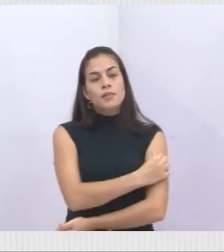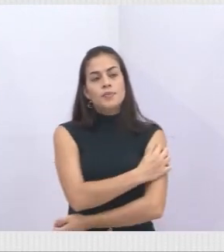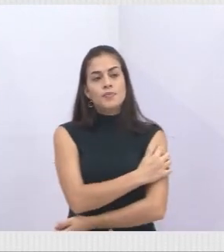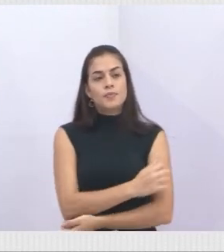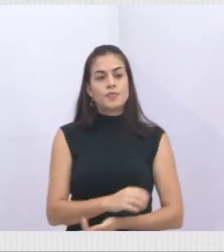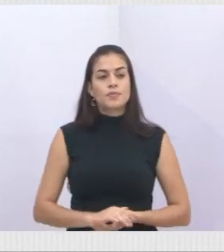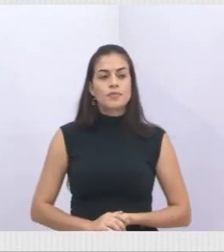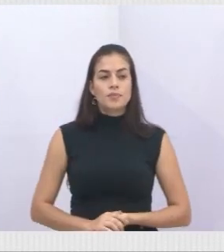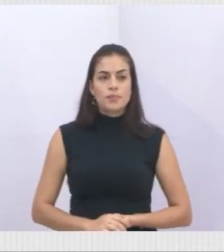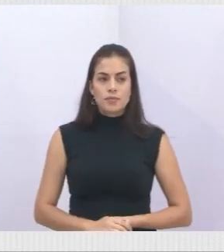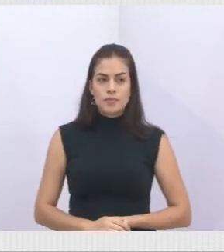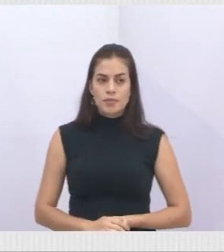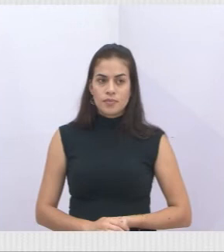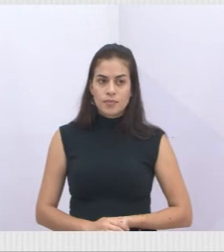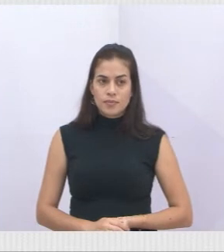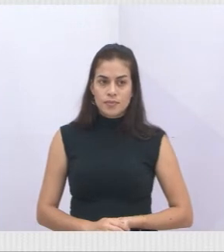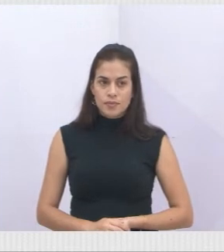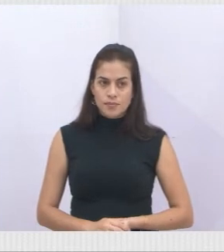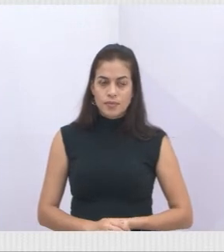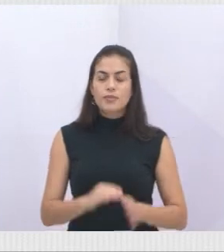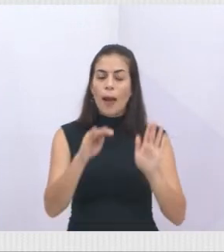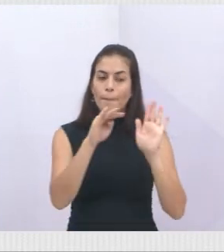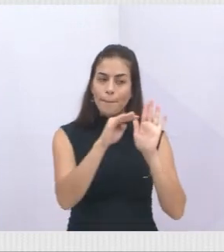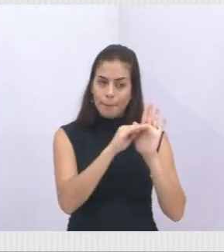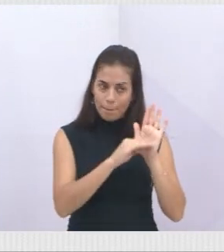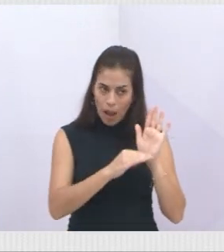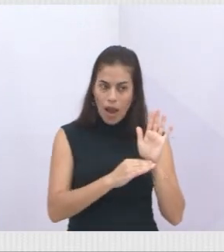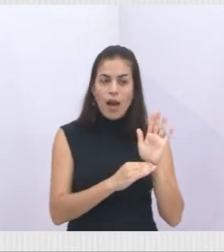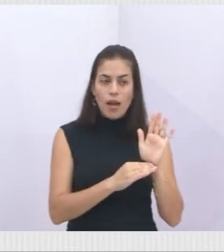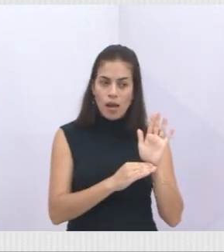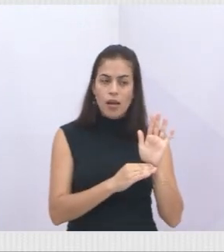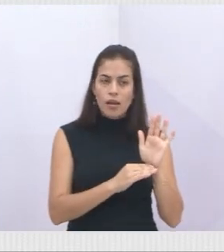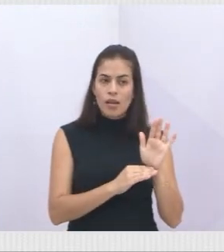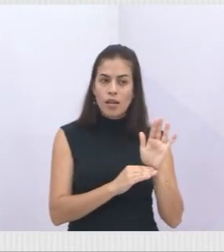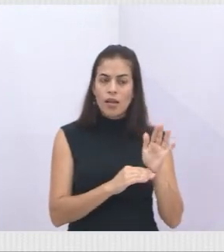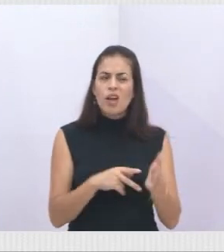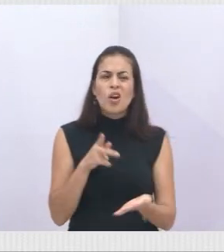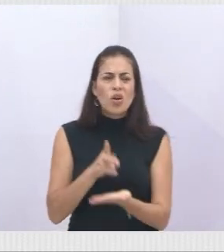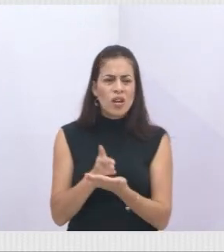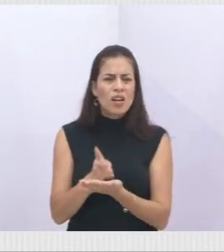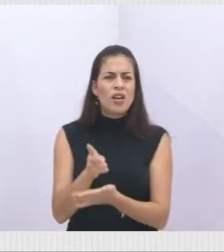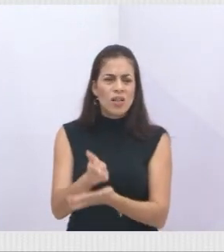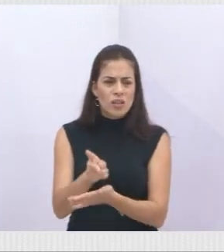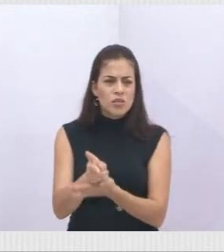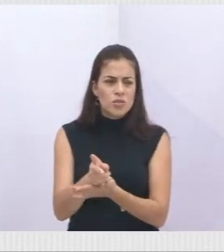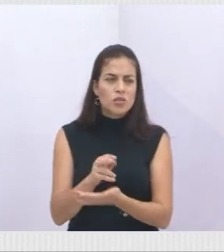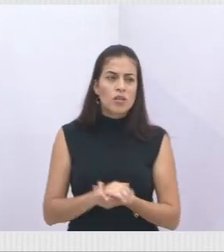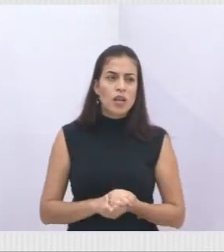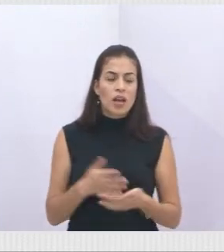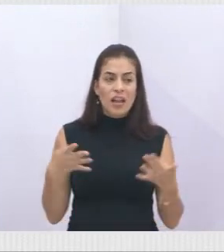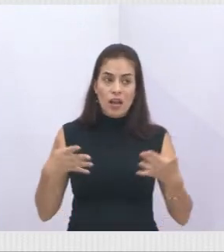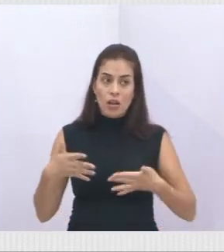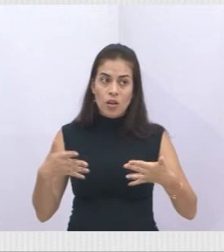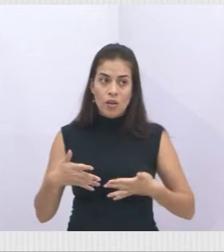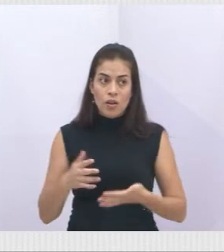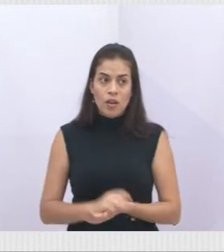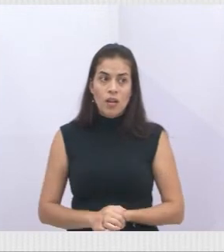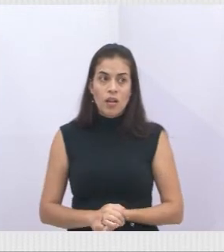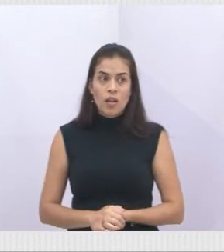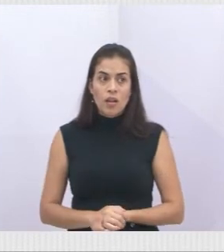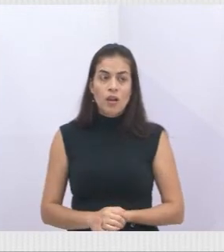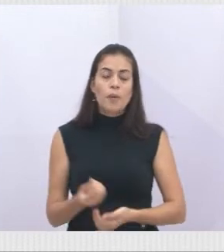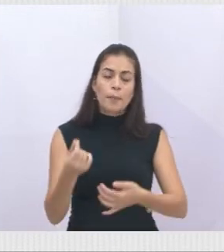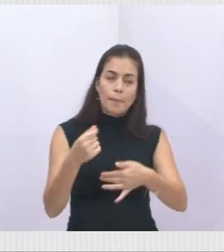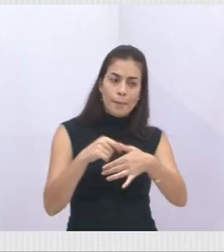Aqui, as próximas etapas. A continuidade, o que a gente pretende fazer agora, além da continuidade do